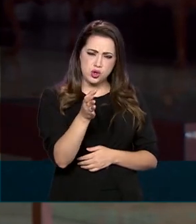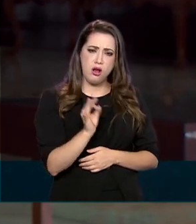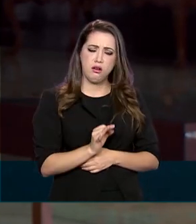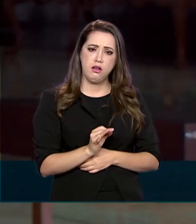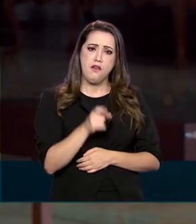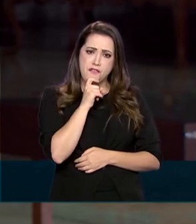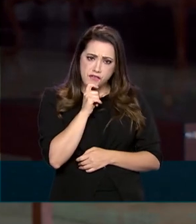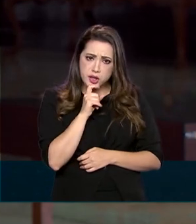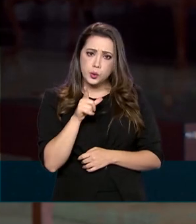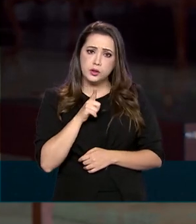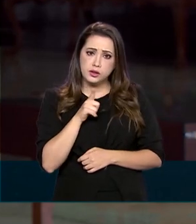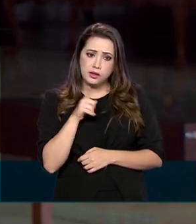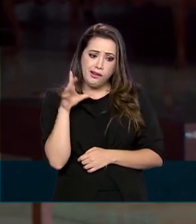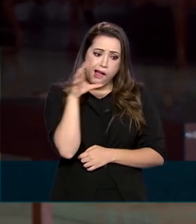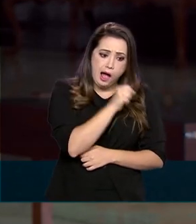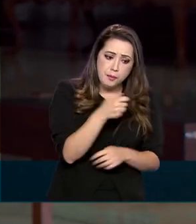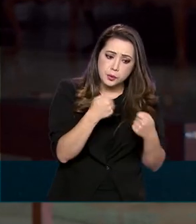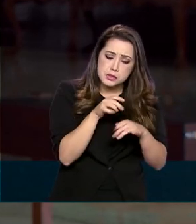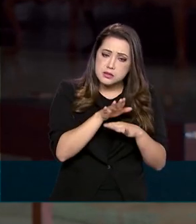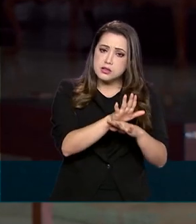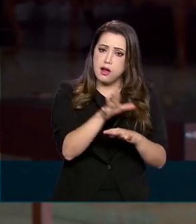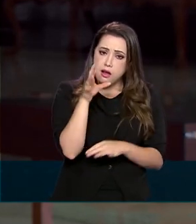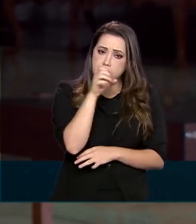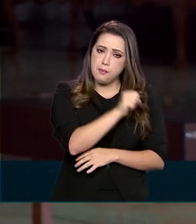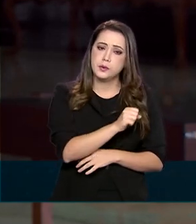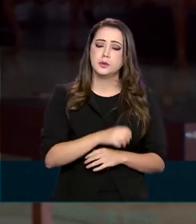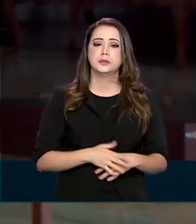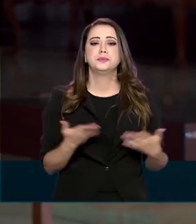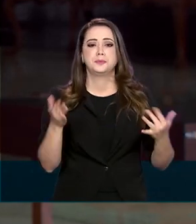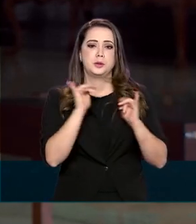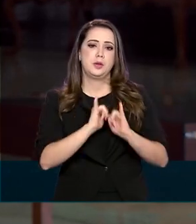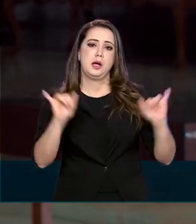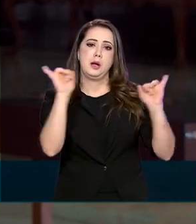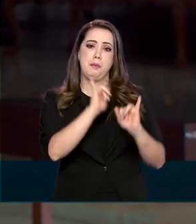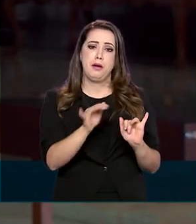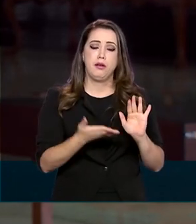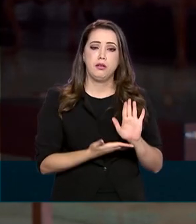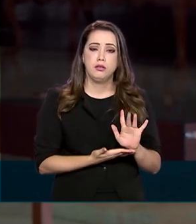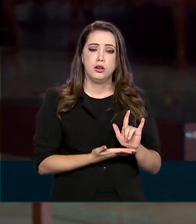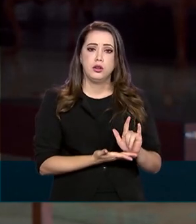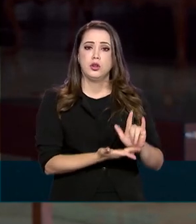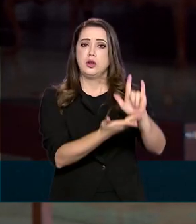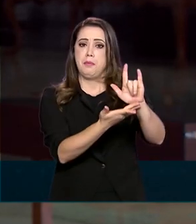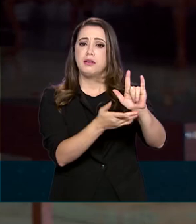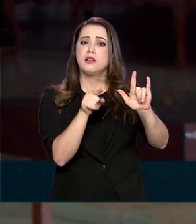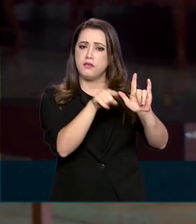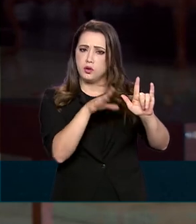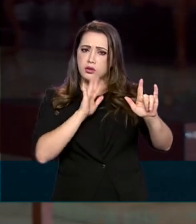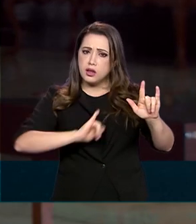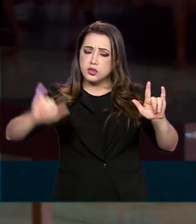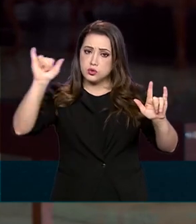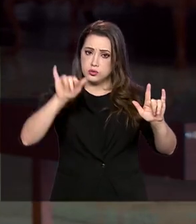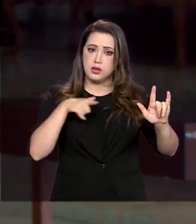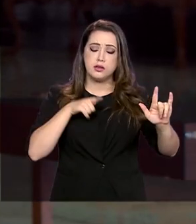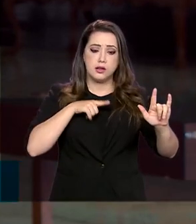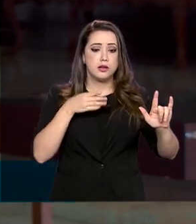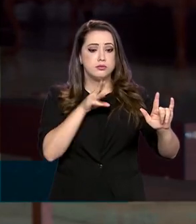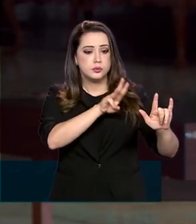e essa, por isso, a importância dessa campanha que está sendo organizada pelo programa Pátria Voluntária. Ele disponibilizou no site